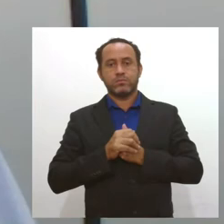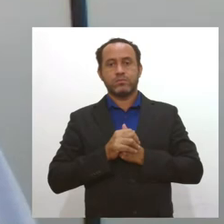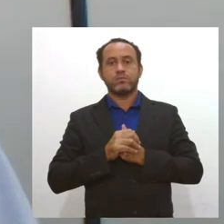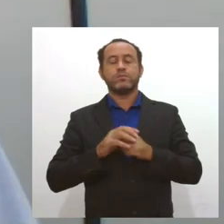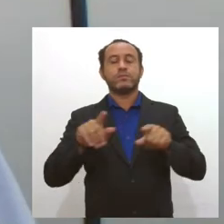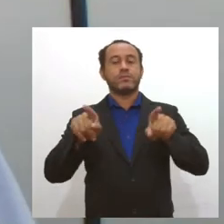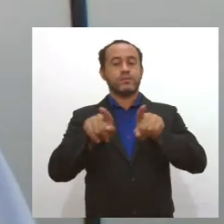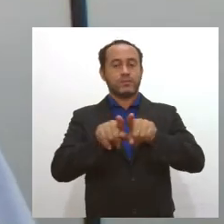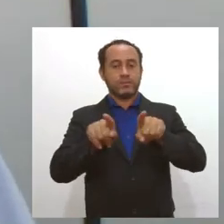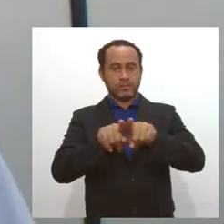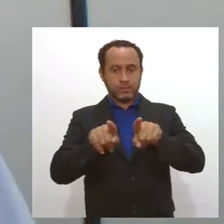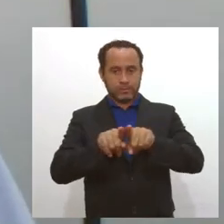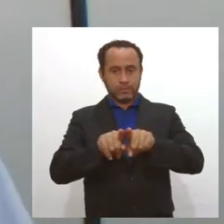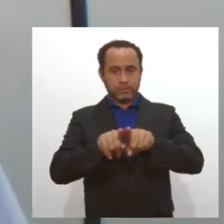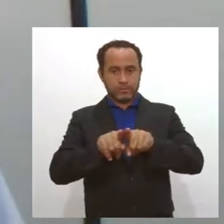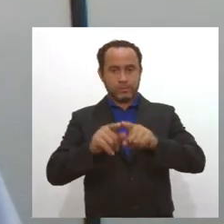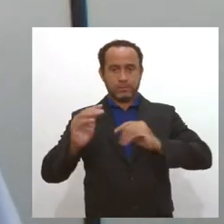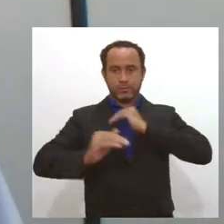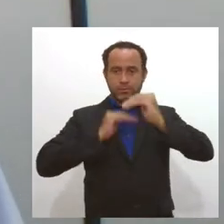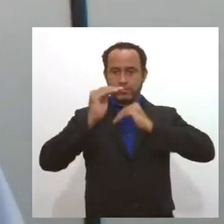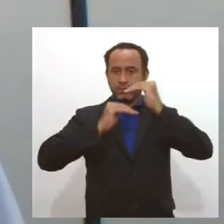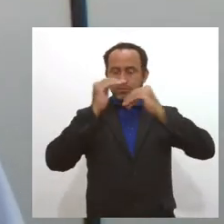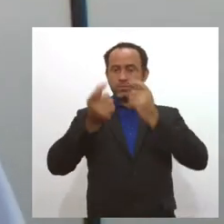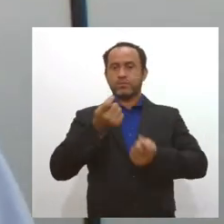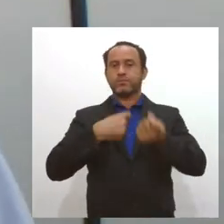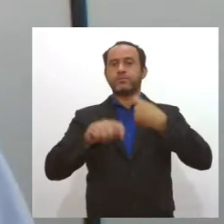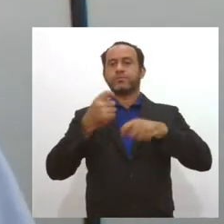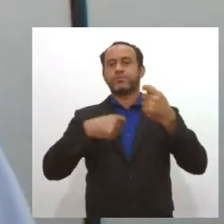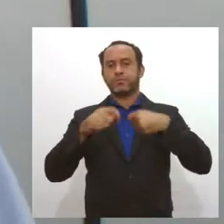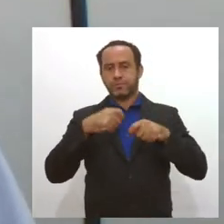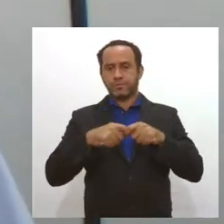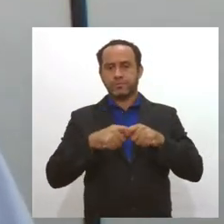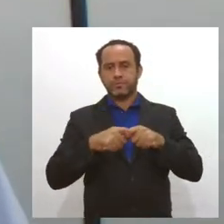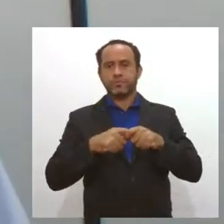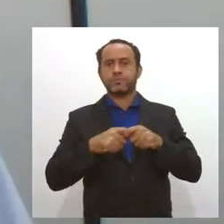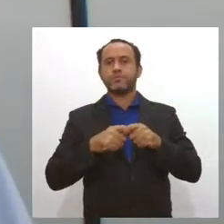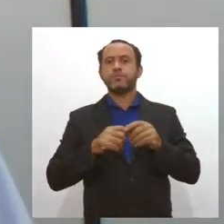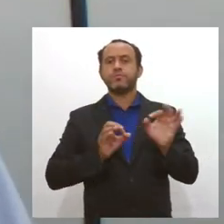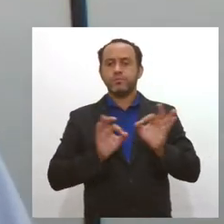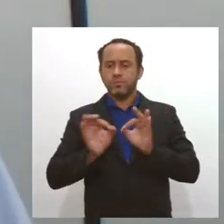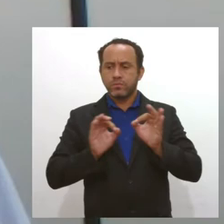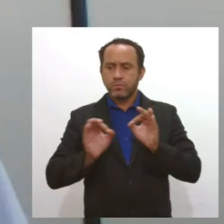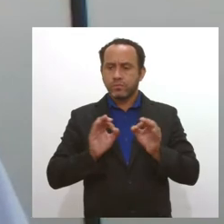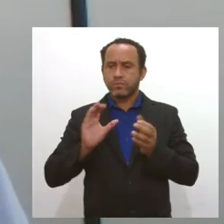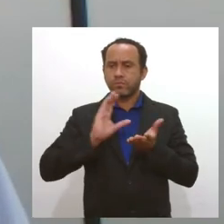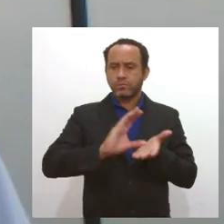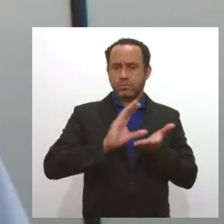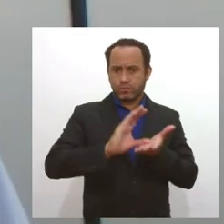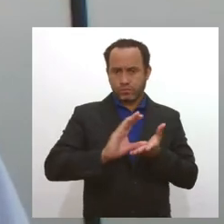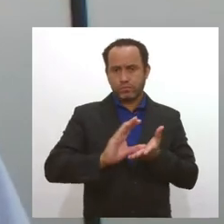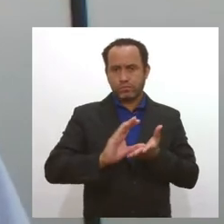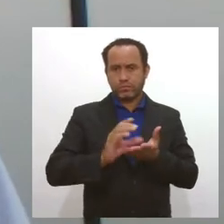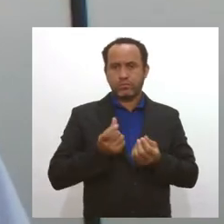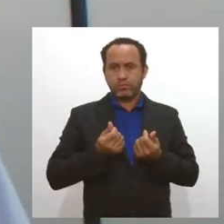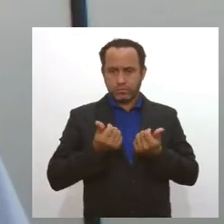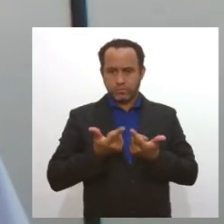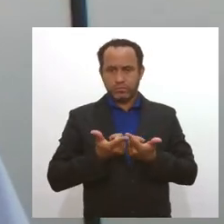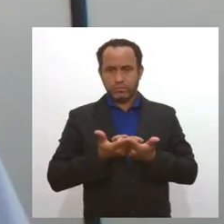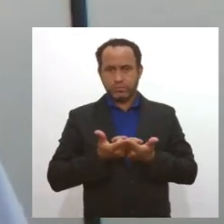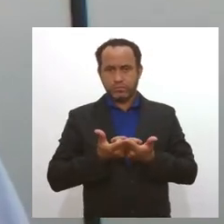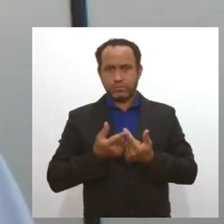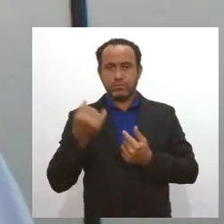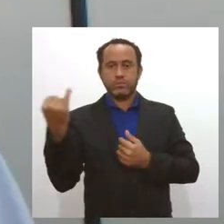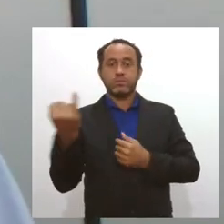também da parte do desenvolvimento econômico. Eu diria que é um grande empreendimento de uma